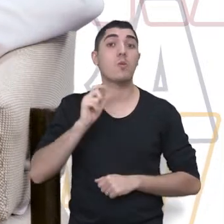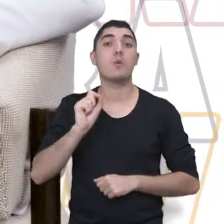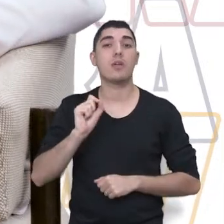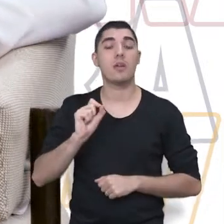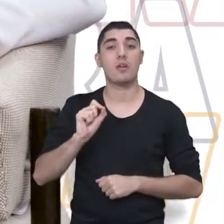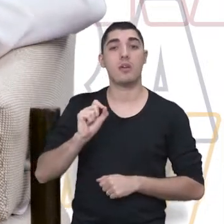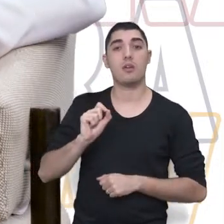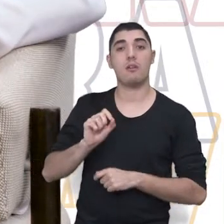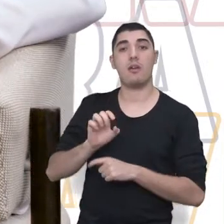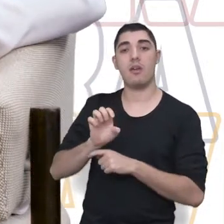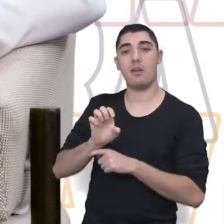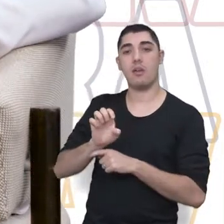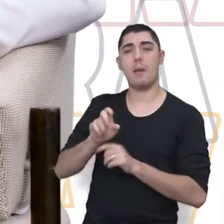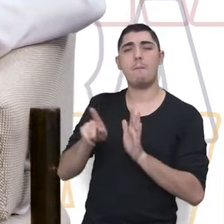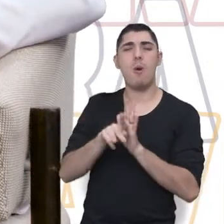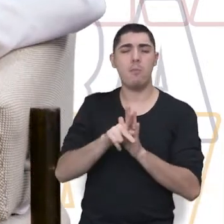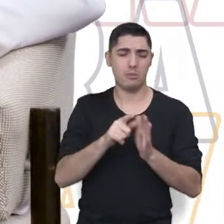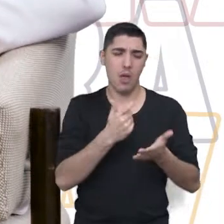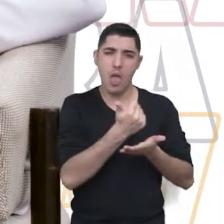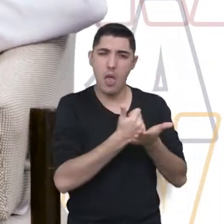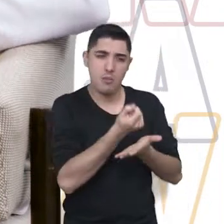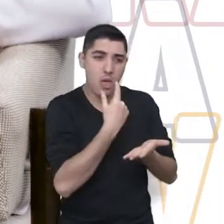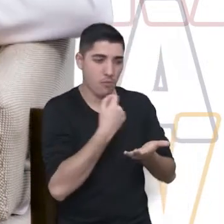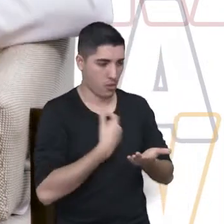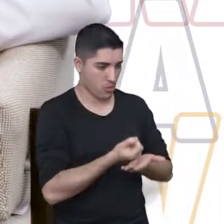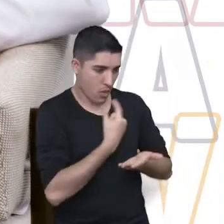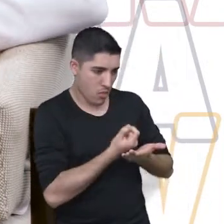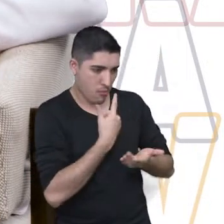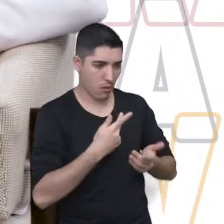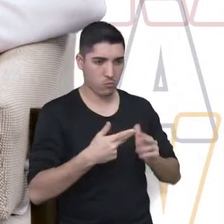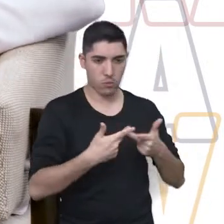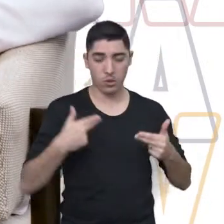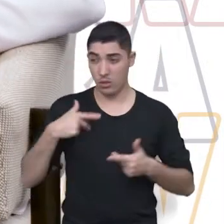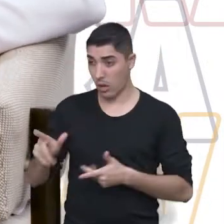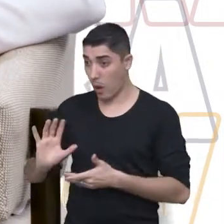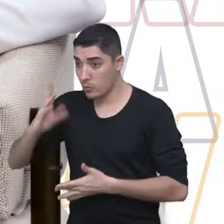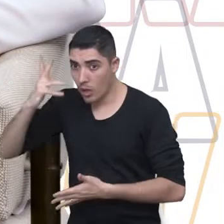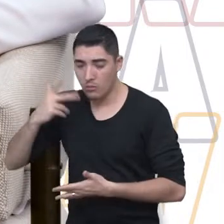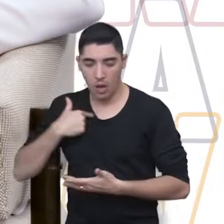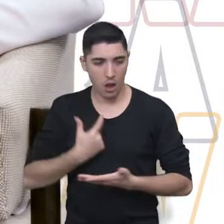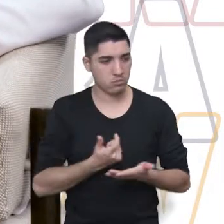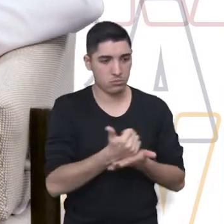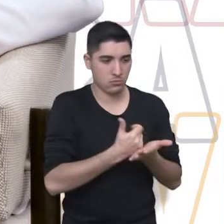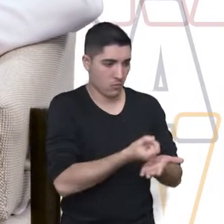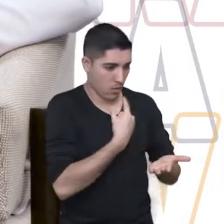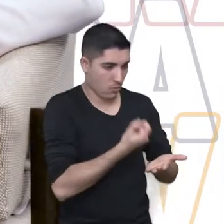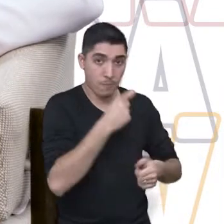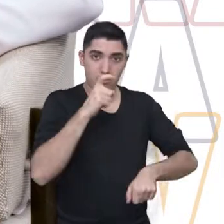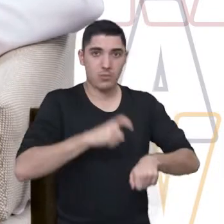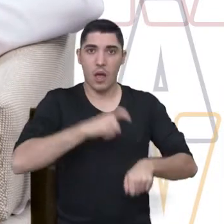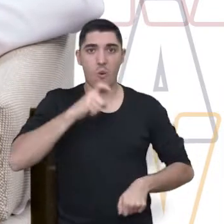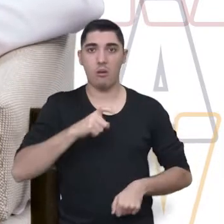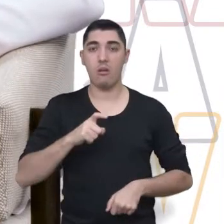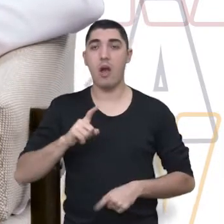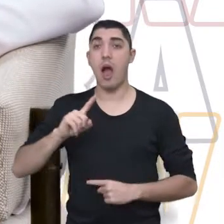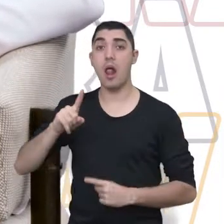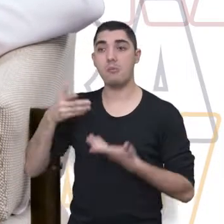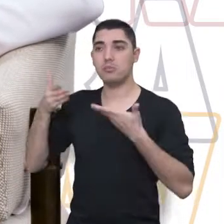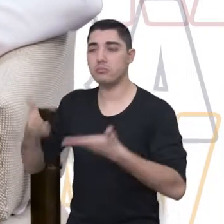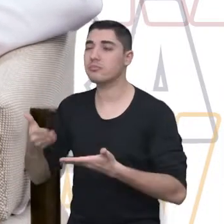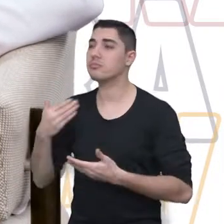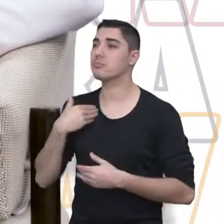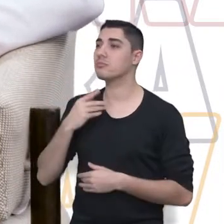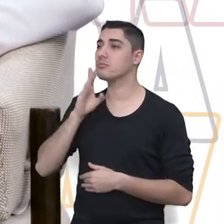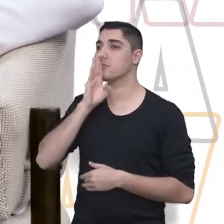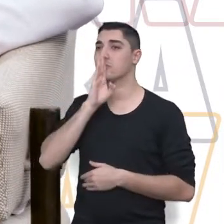entorpecimento. Então, quando às vezes a gente tem a impressão de que a pessoa recebeu uma notícia, mas não está nem